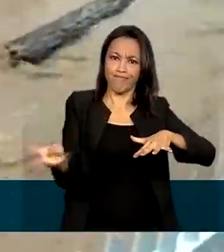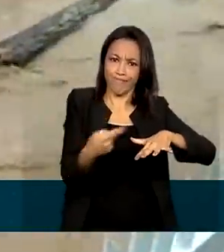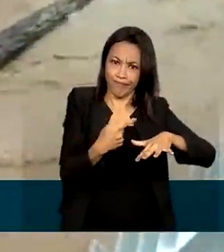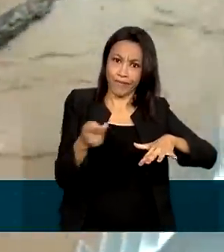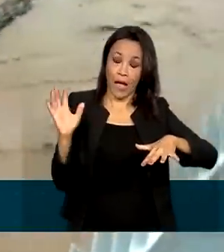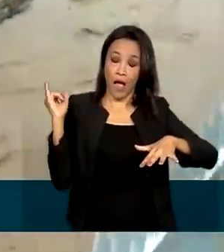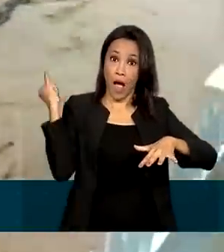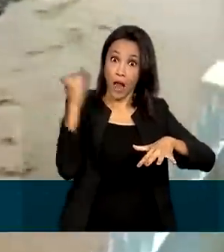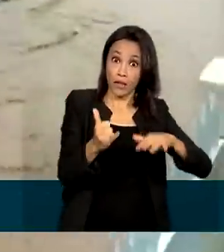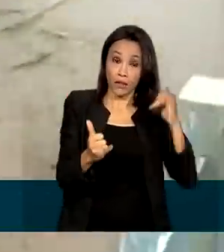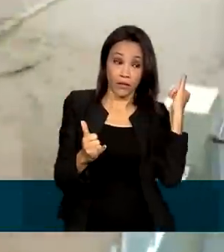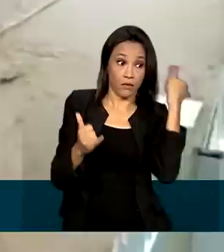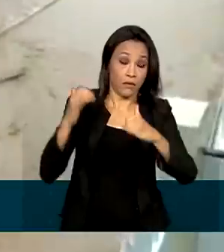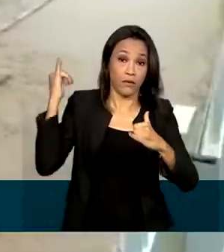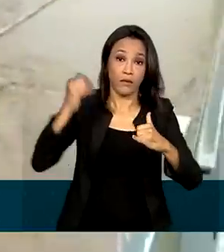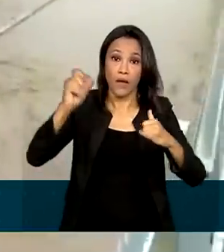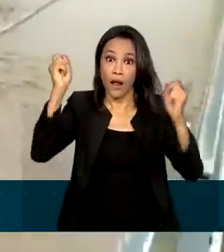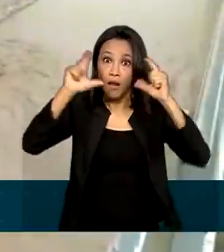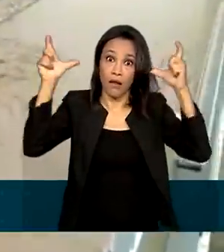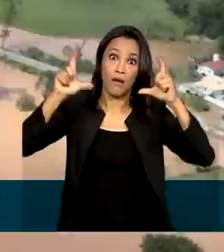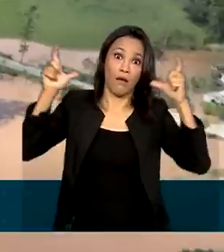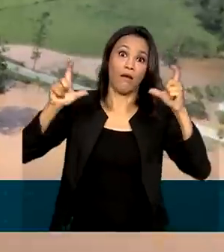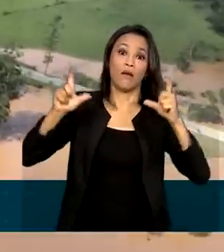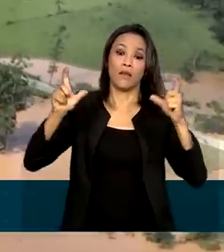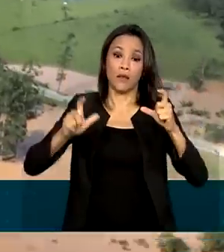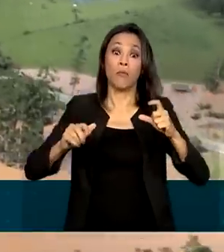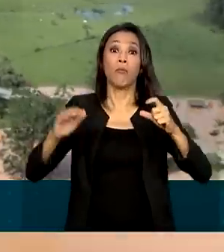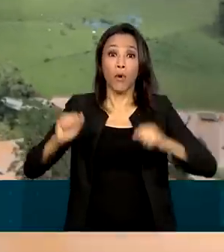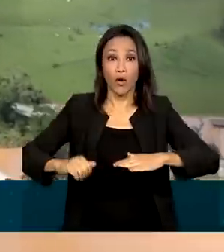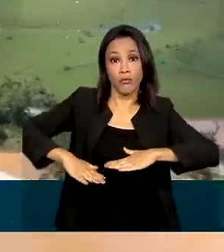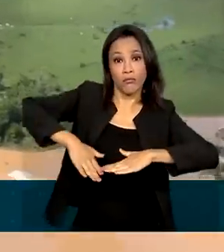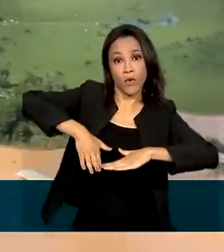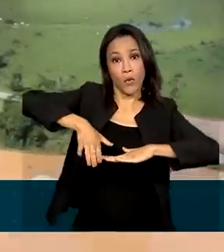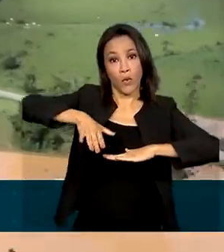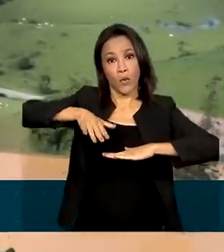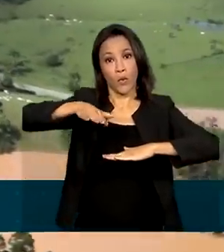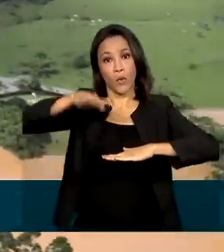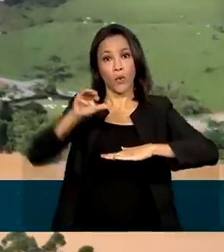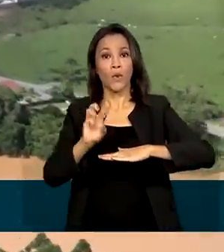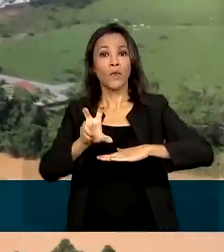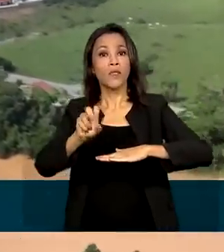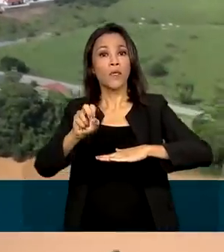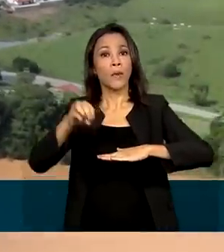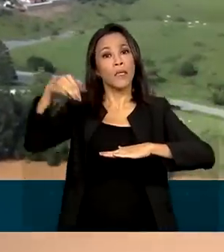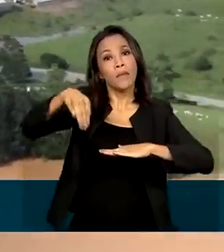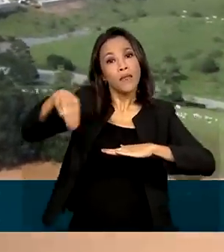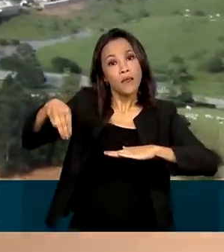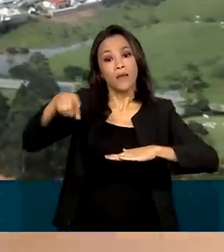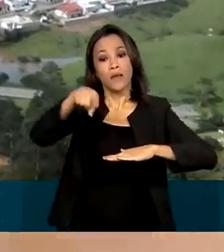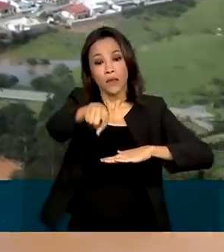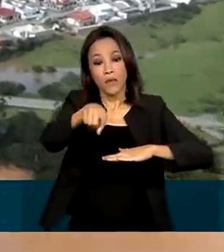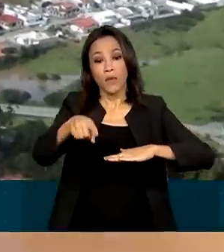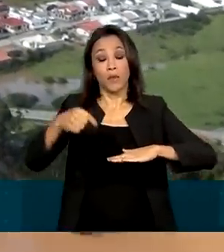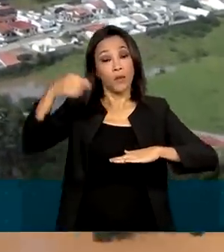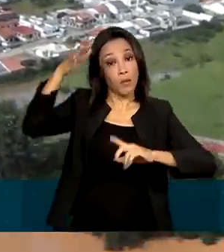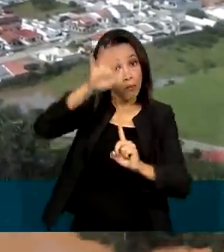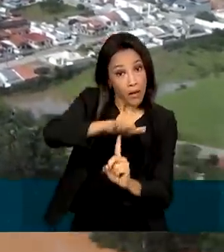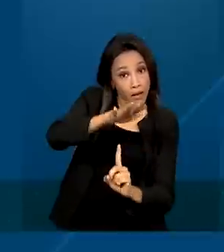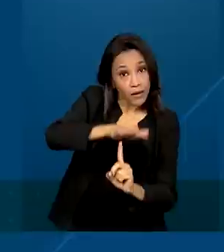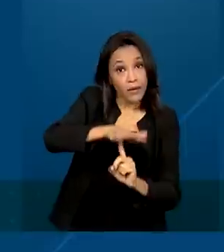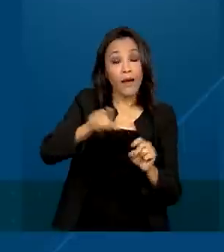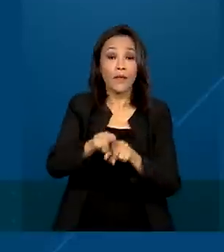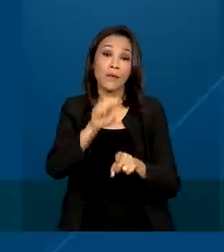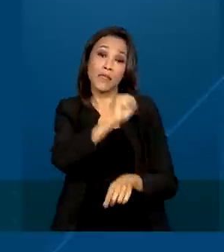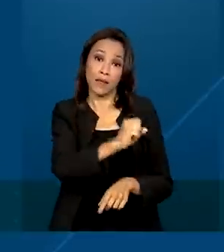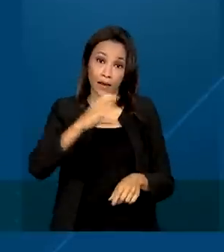Inmete. Os acumulados podem ultrapassar também os 50 milímetros no oeste do Paraná e também no oeste de Santa Catarina, estado que